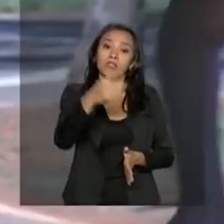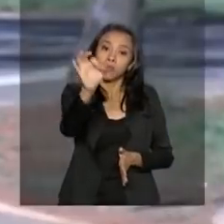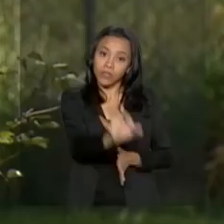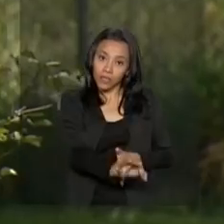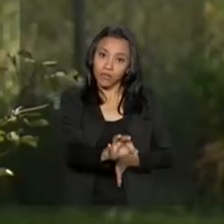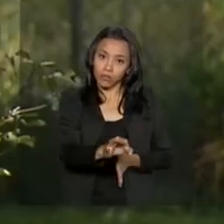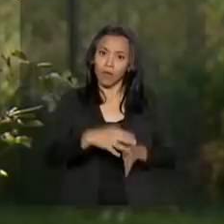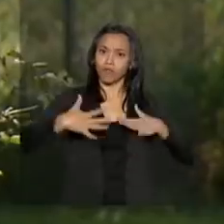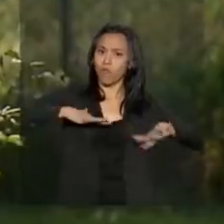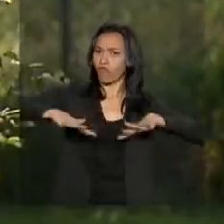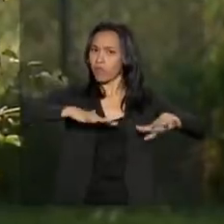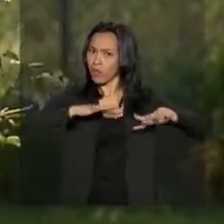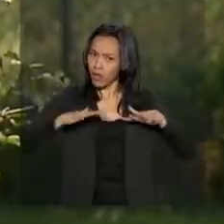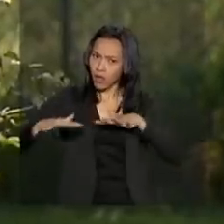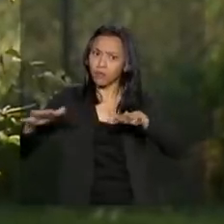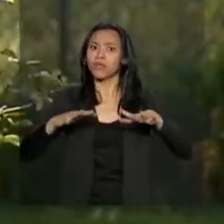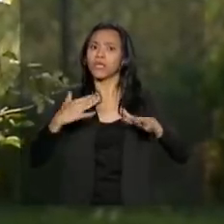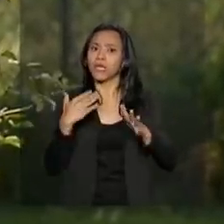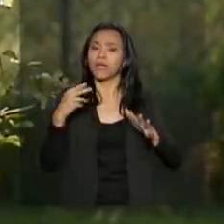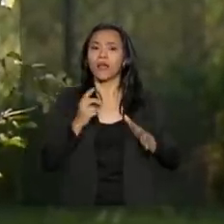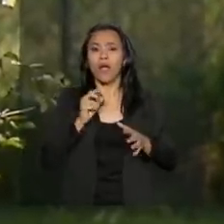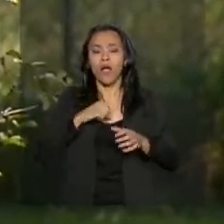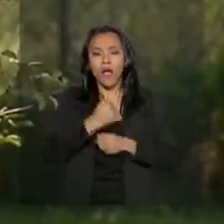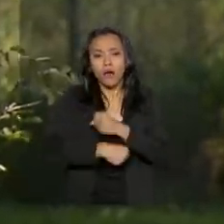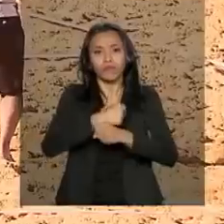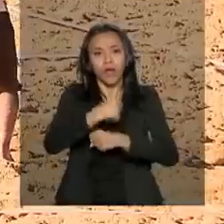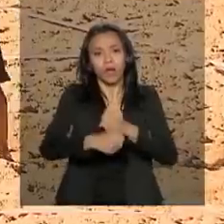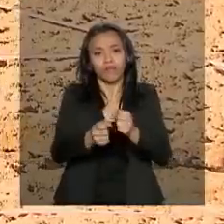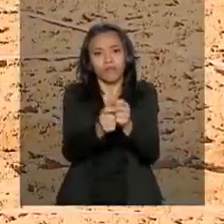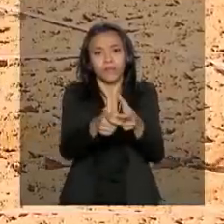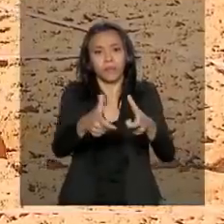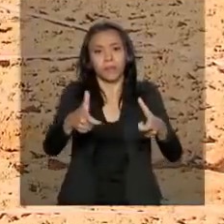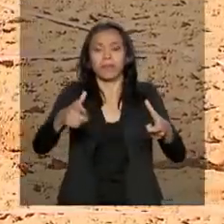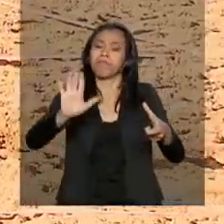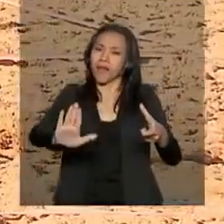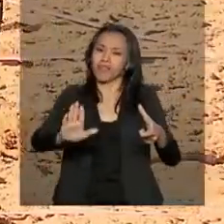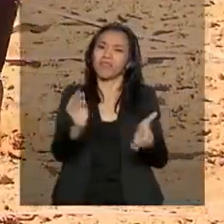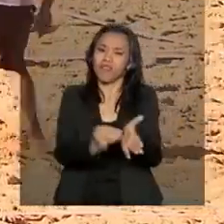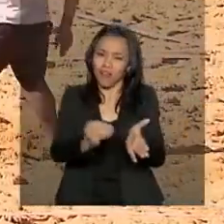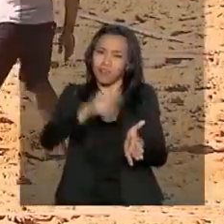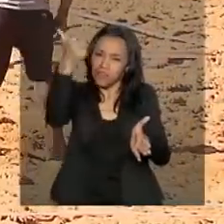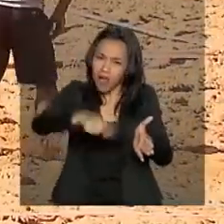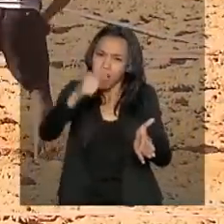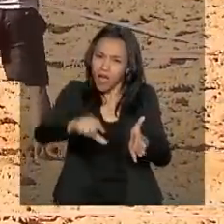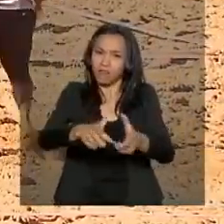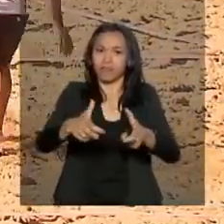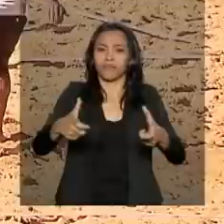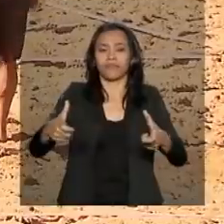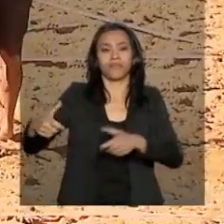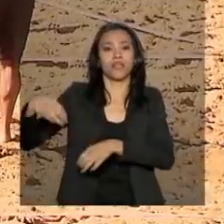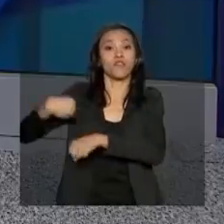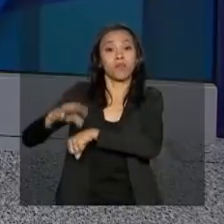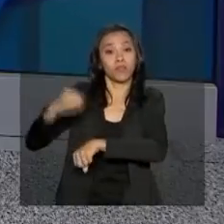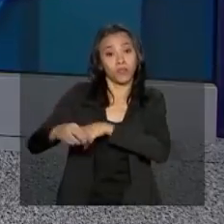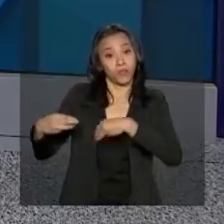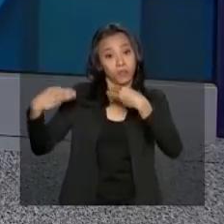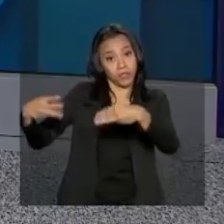ativa e o número vem crescendo a cada ano, mas é preciso aumentá-lo ainda mais, de acordo com o Ministério da Saúde.